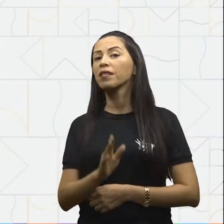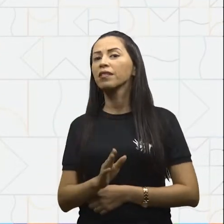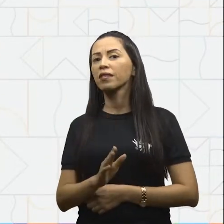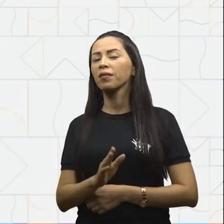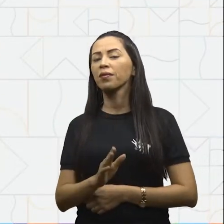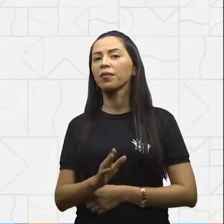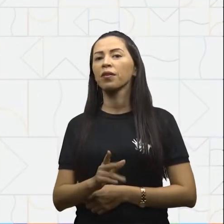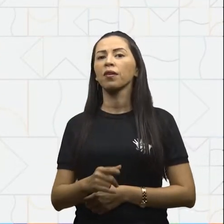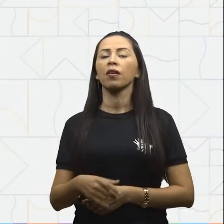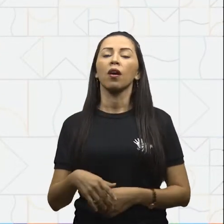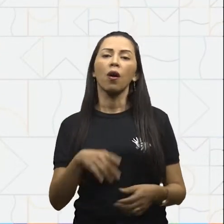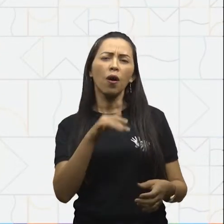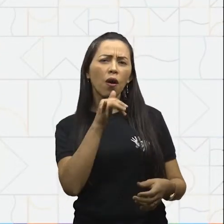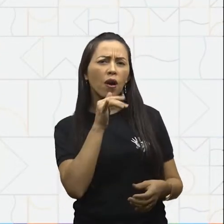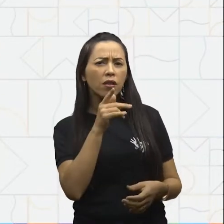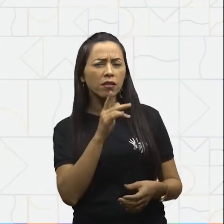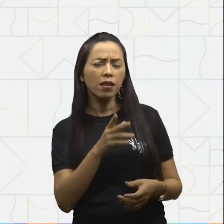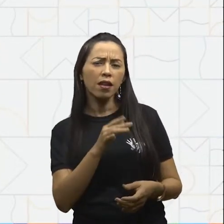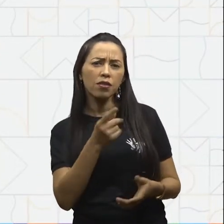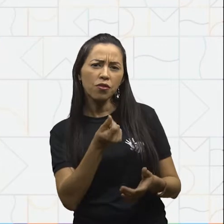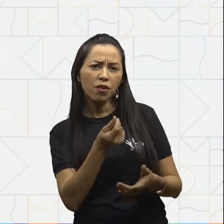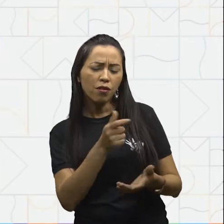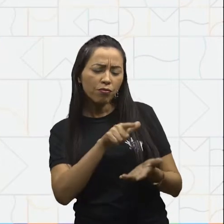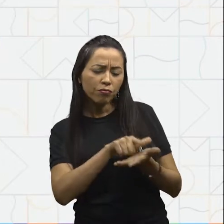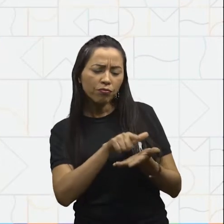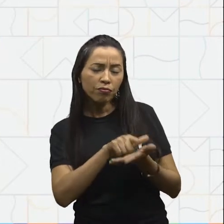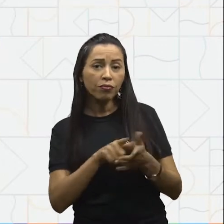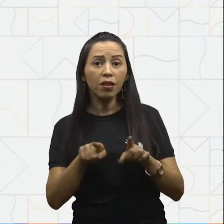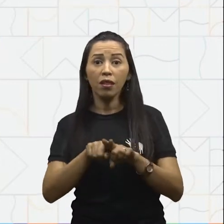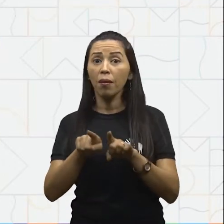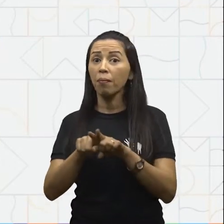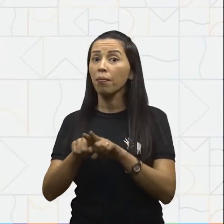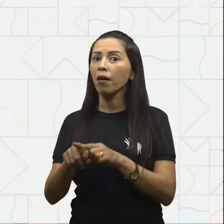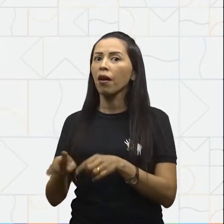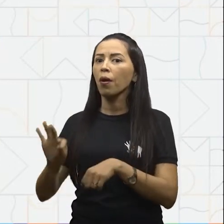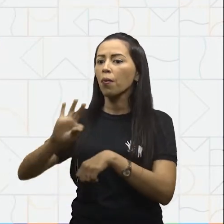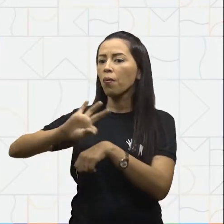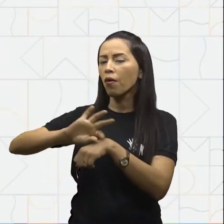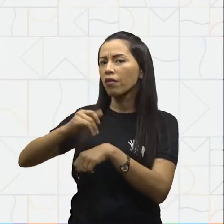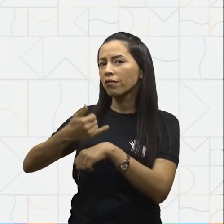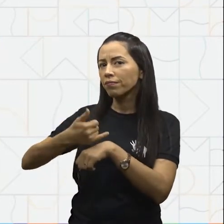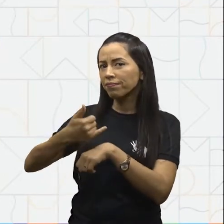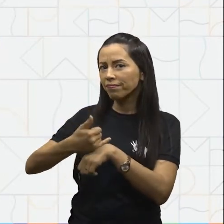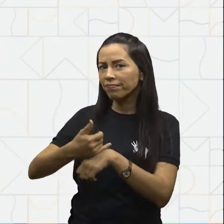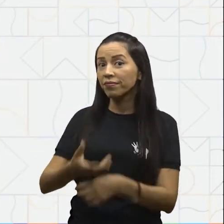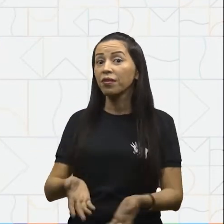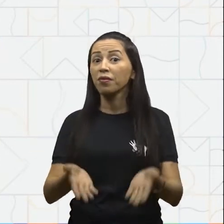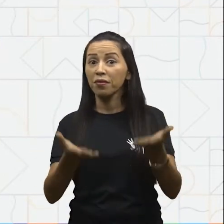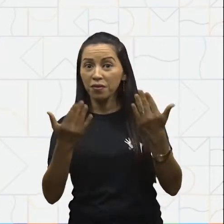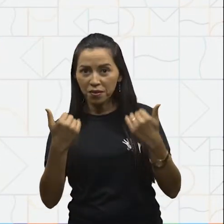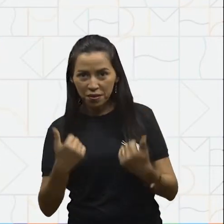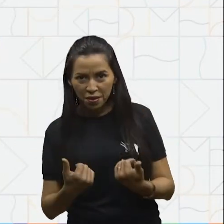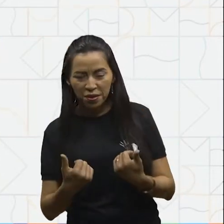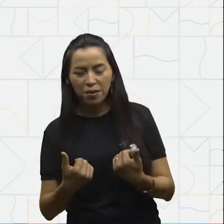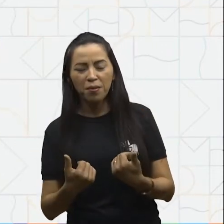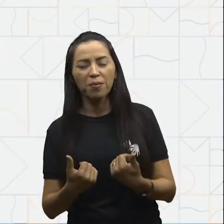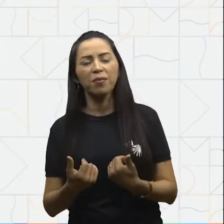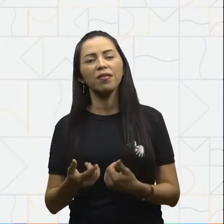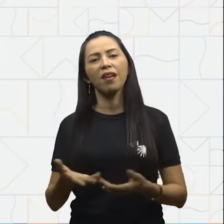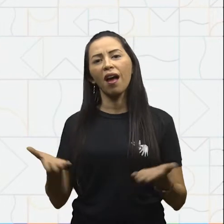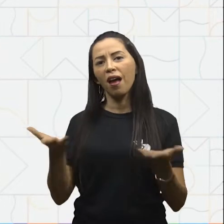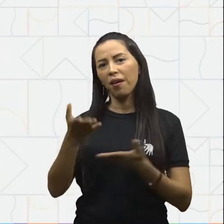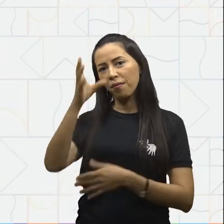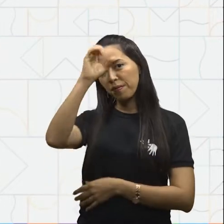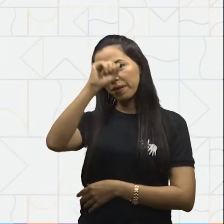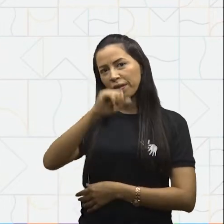reconhecimento de cédulas e moedas e equivalência de valores. Então vamos lá para a nossa